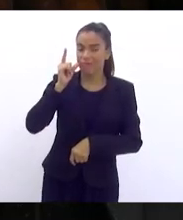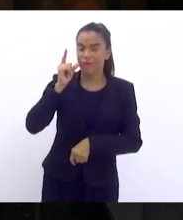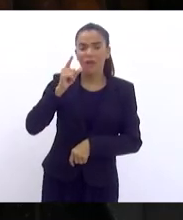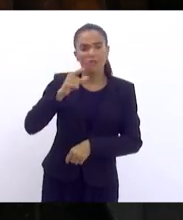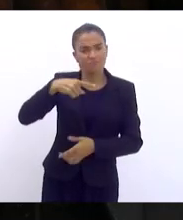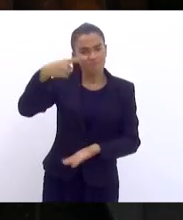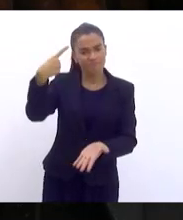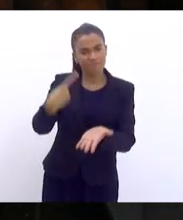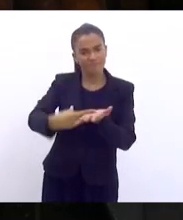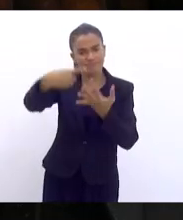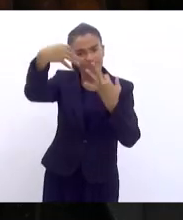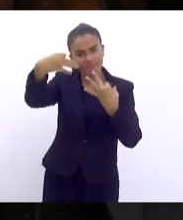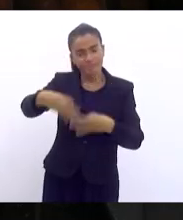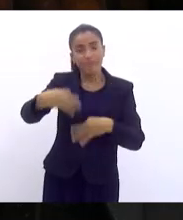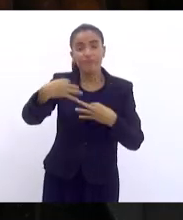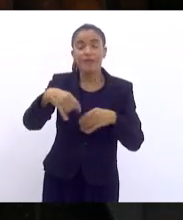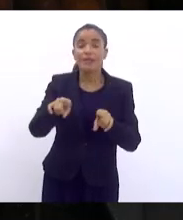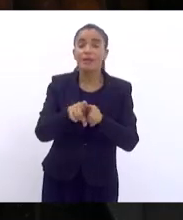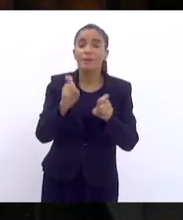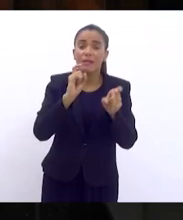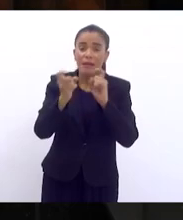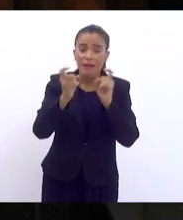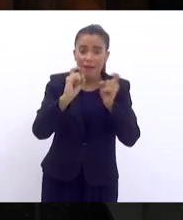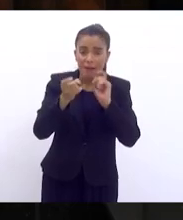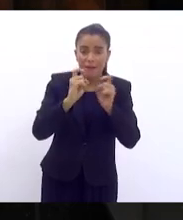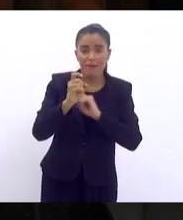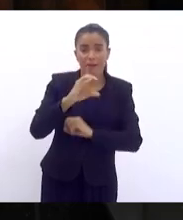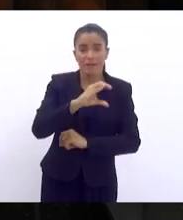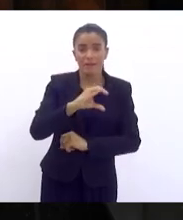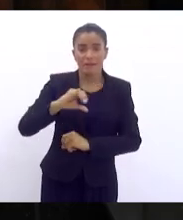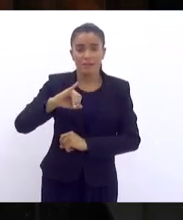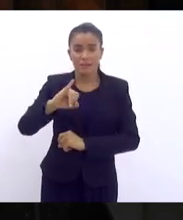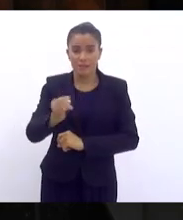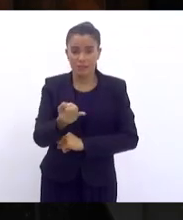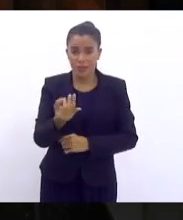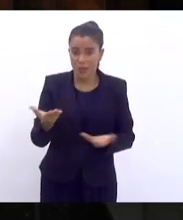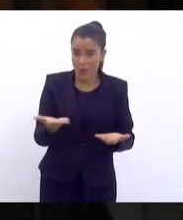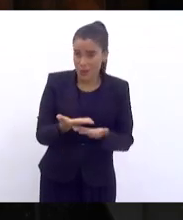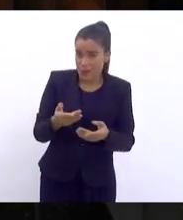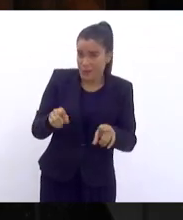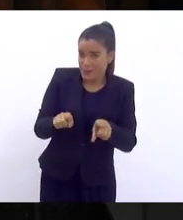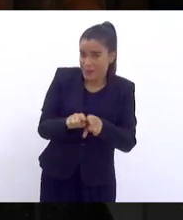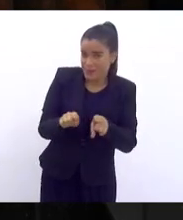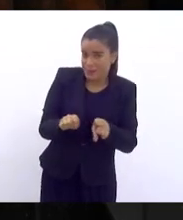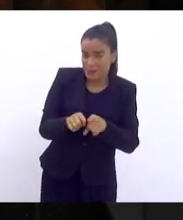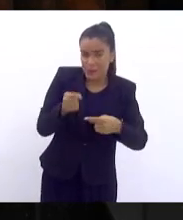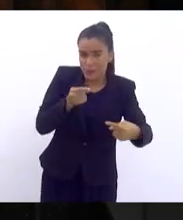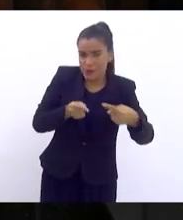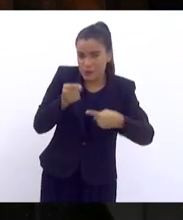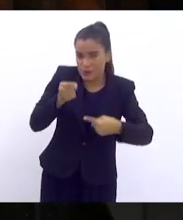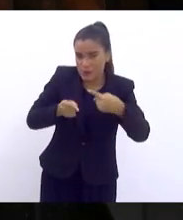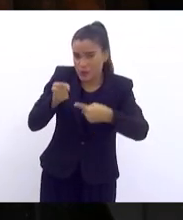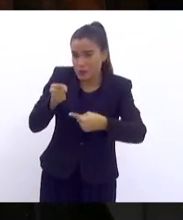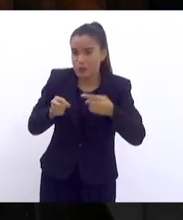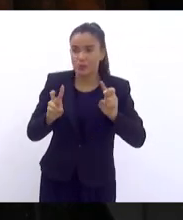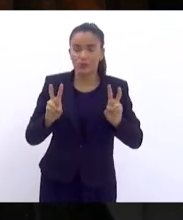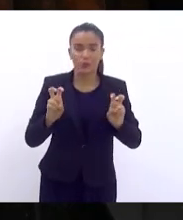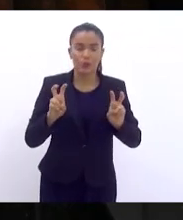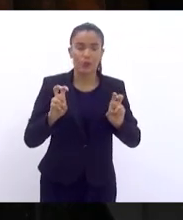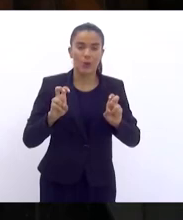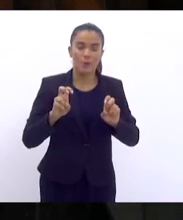afirmar, e na reunião da CCJ hoje também, quando se discutiu as emendas finais